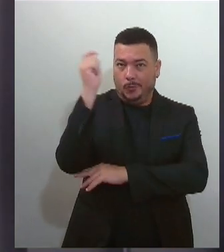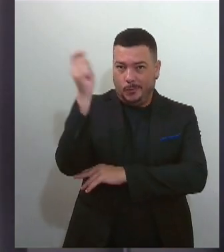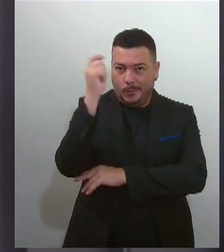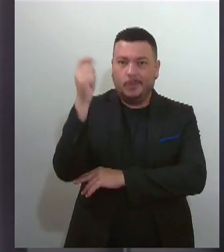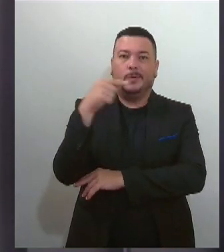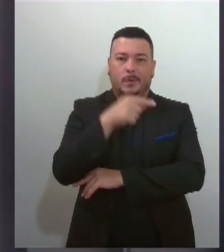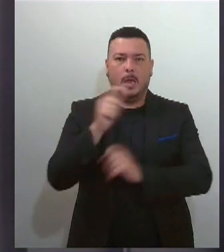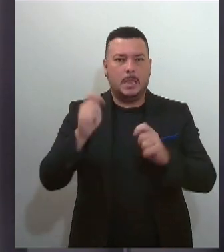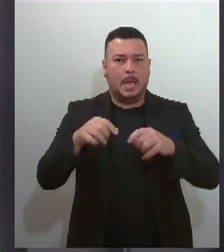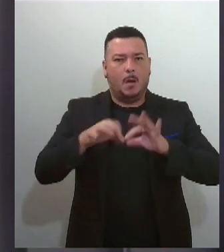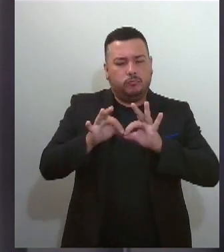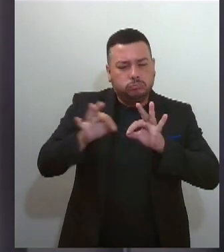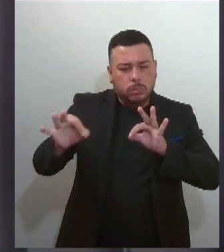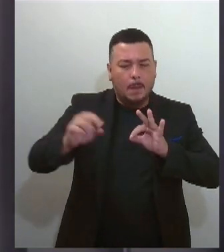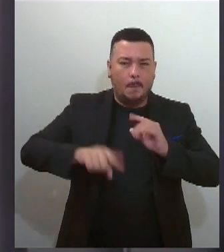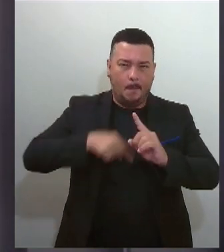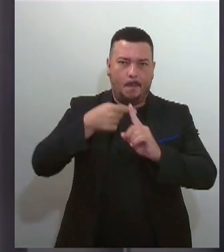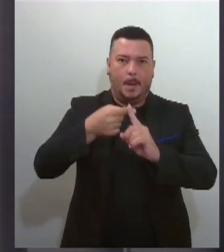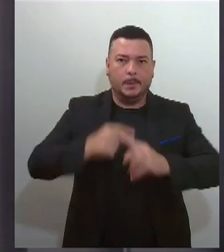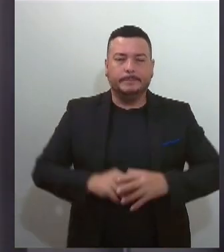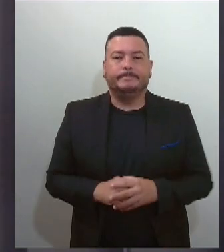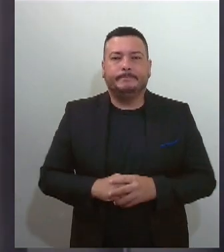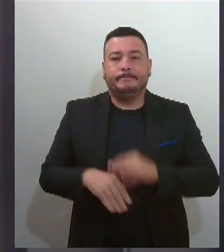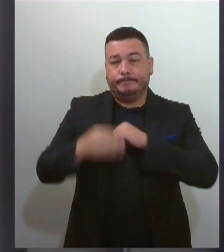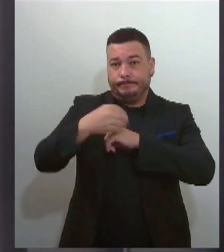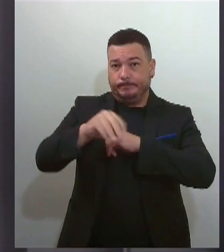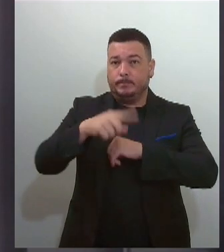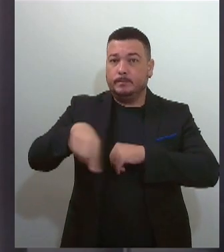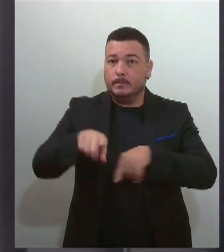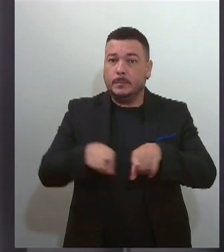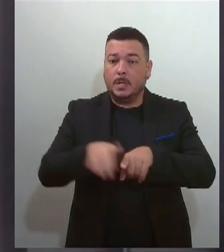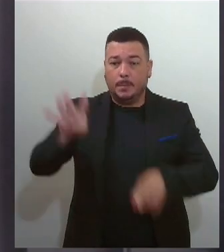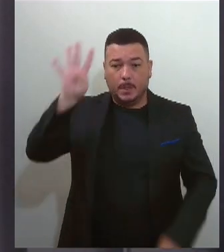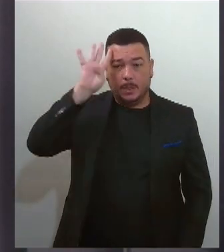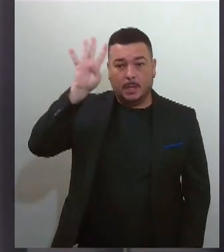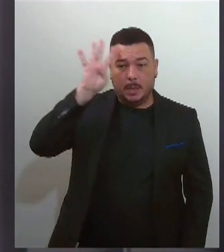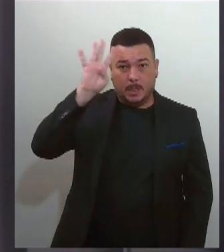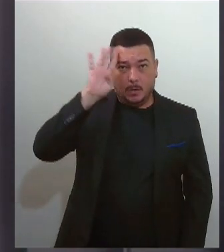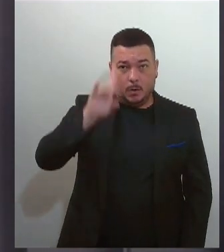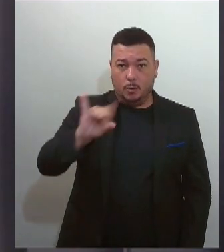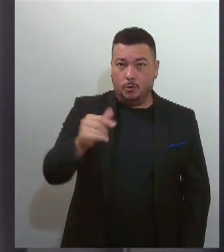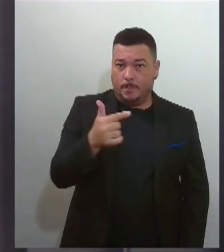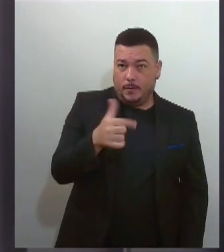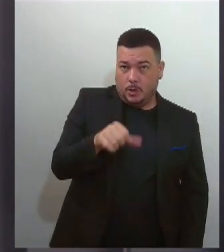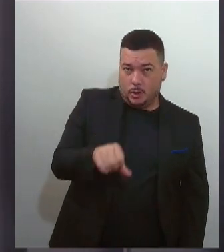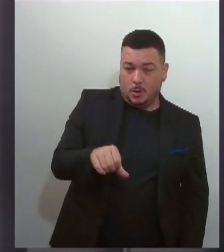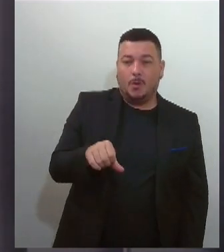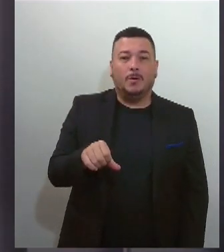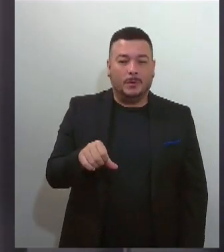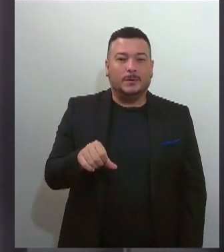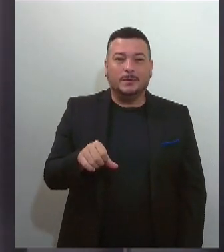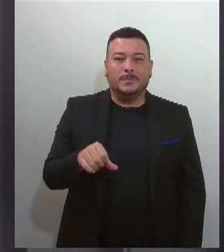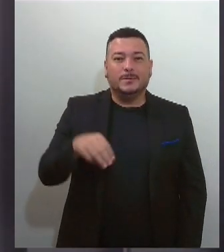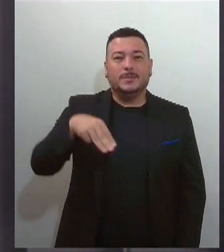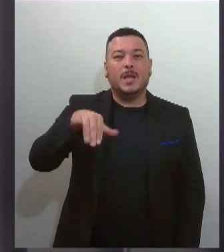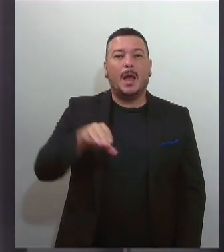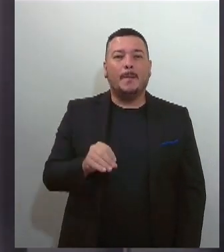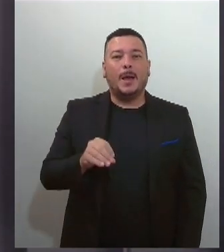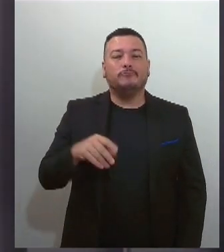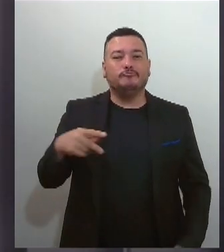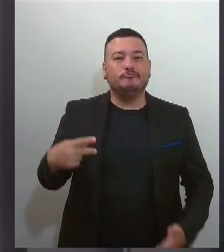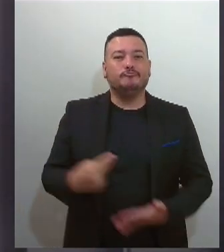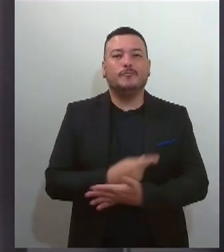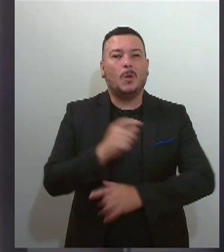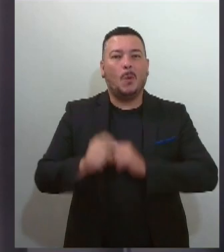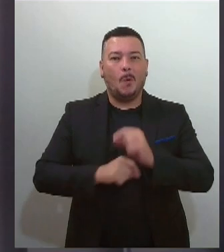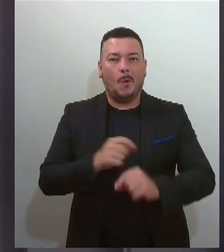Estado. E uma última informação, nesta quarta-feira, 29 de maio, a Assembleia Legislativa realizará às 16 horas